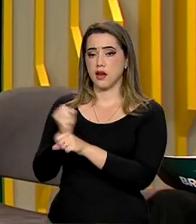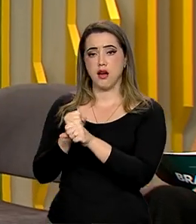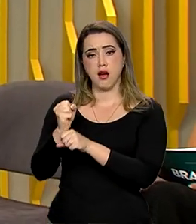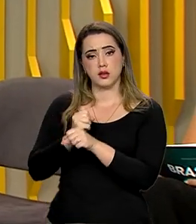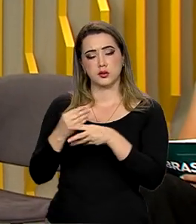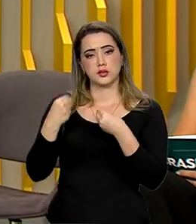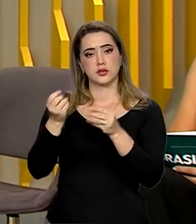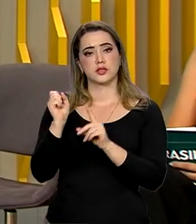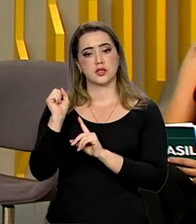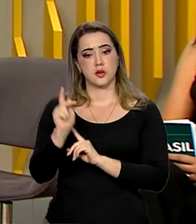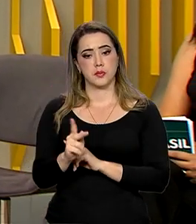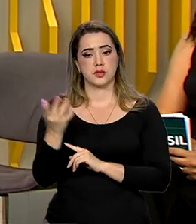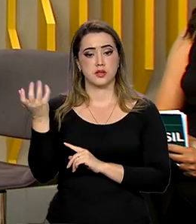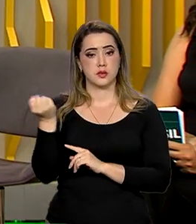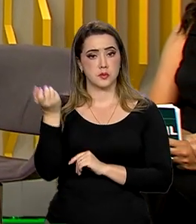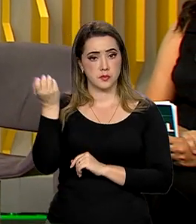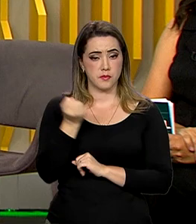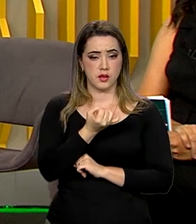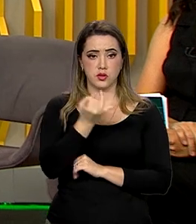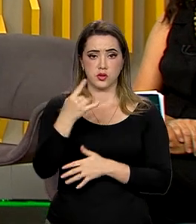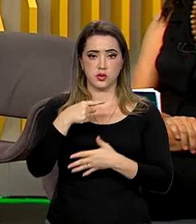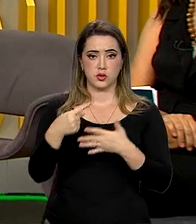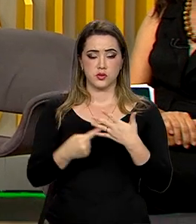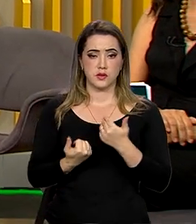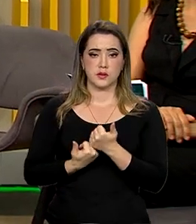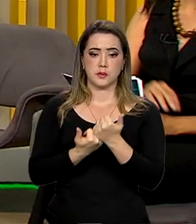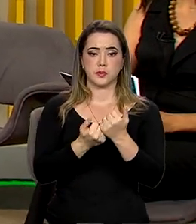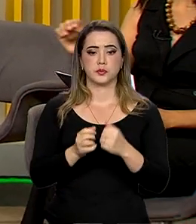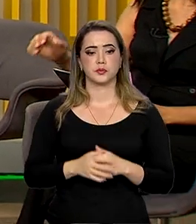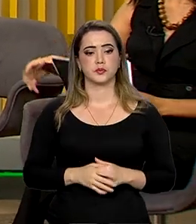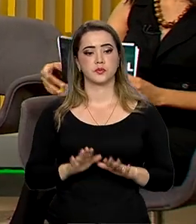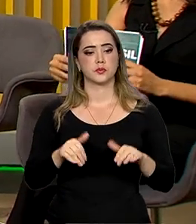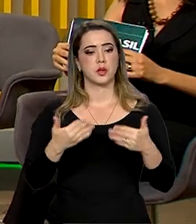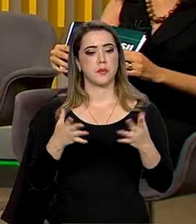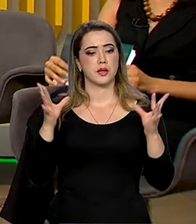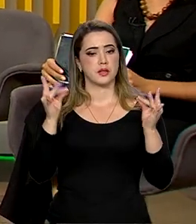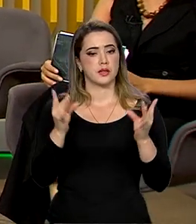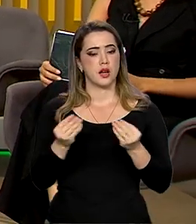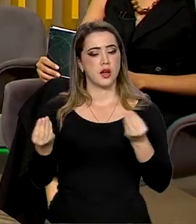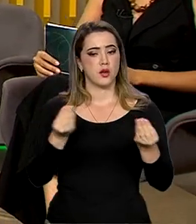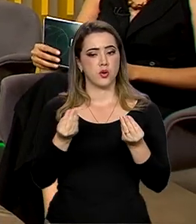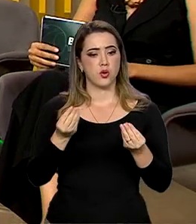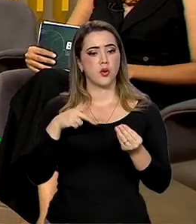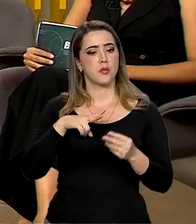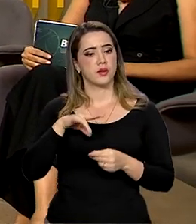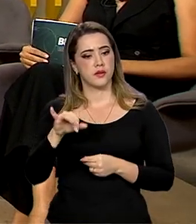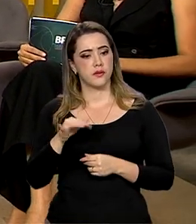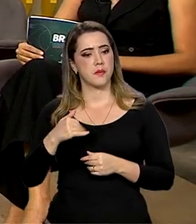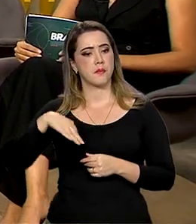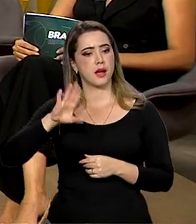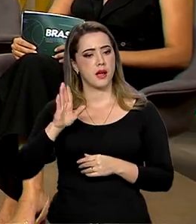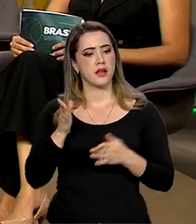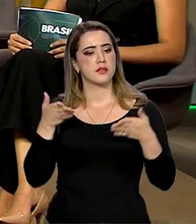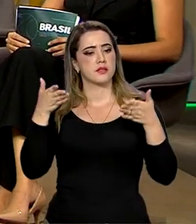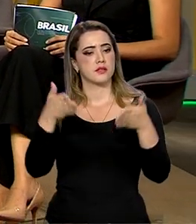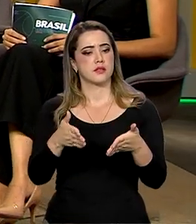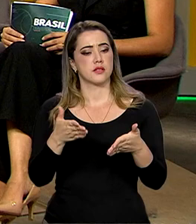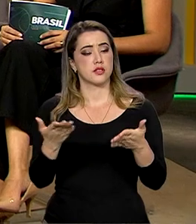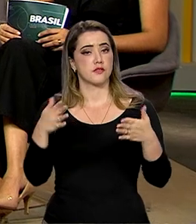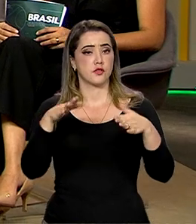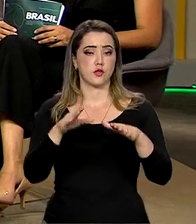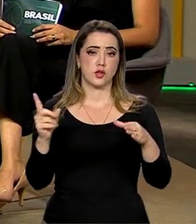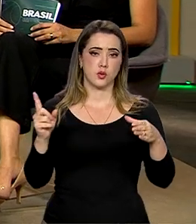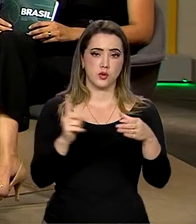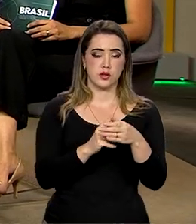aposentadorias, pensões e diferentes tipos de auxílio. E para saber como ela pretende ser mais acessível e inclusiva, nós